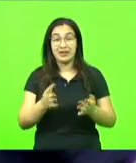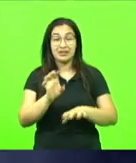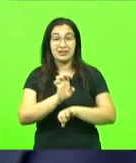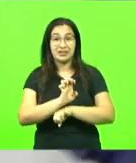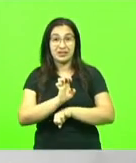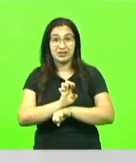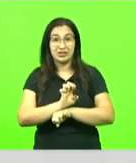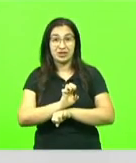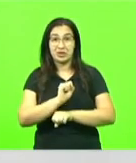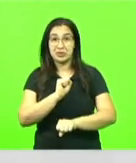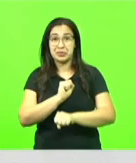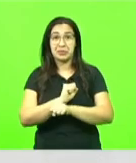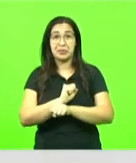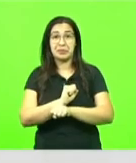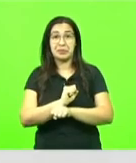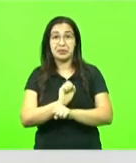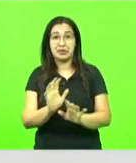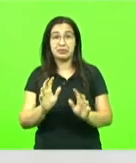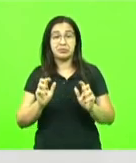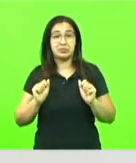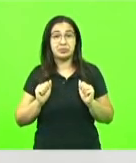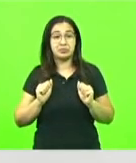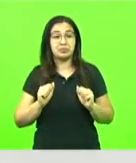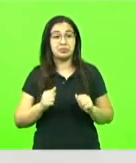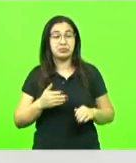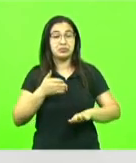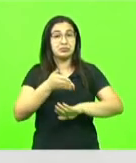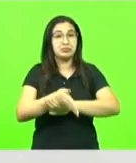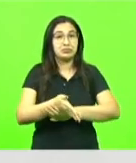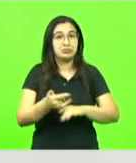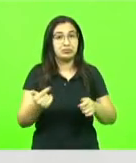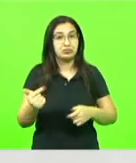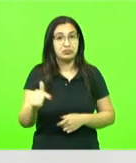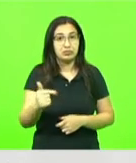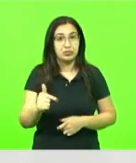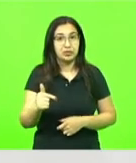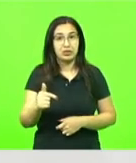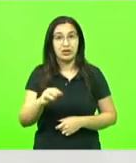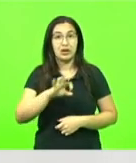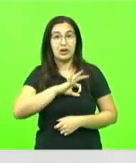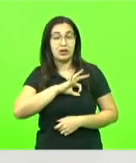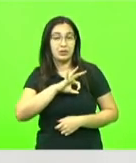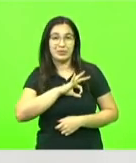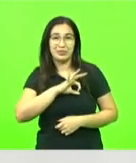pela simples ausência do Estado, porque ele sabe que não vai se deparar com uma viatura,